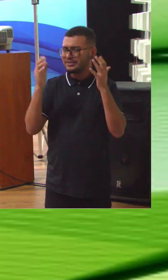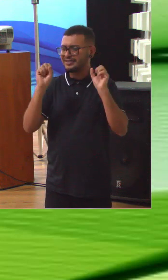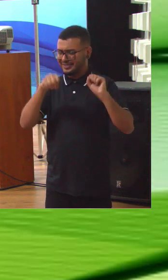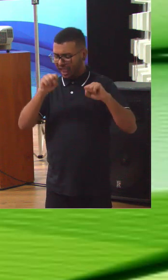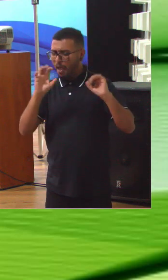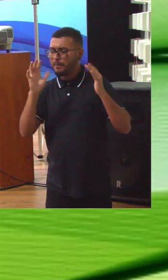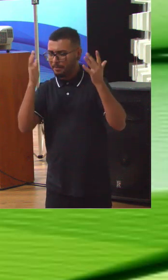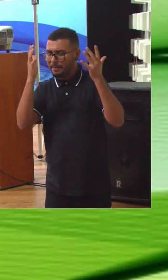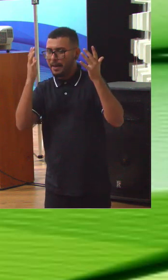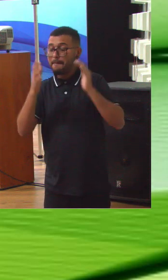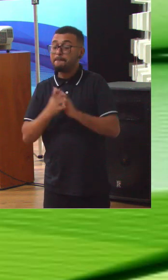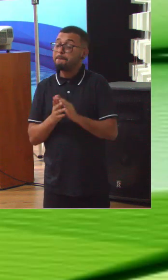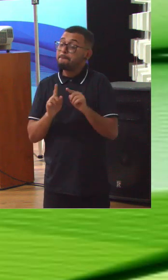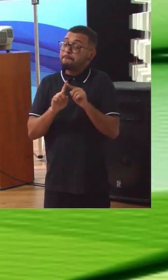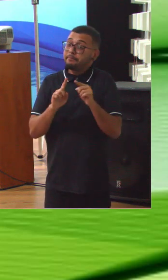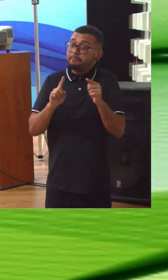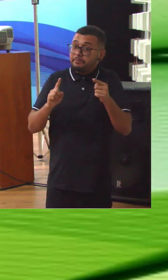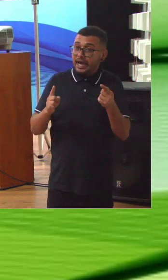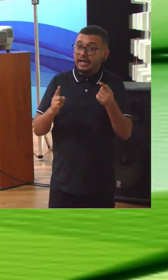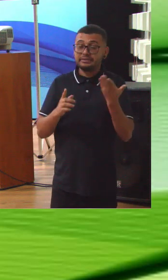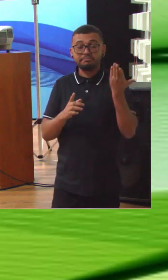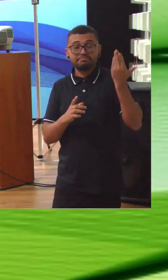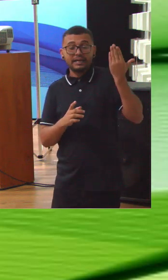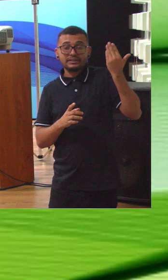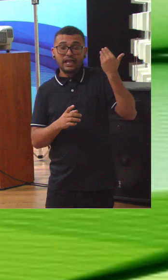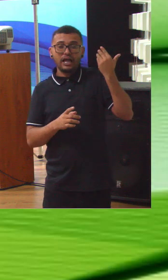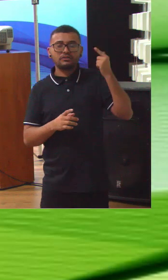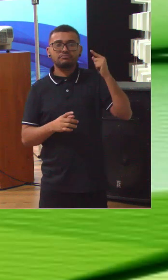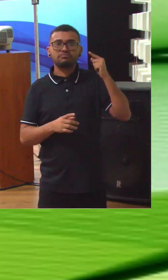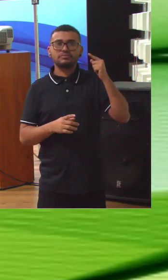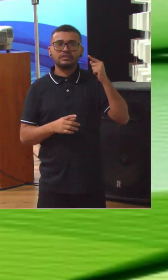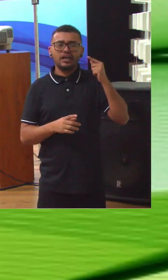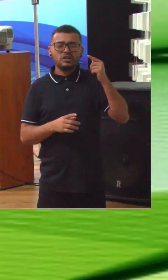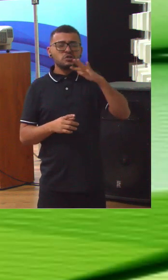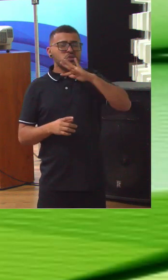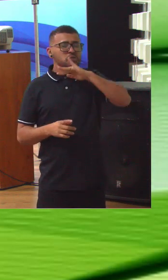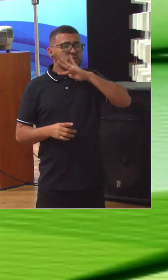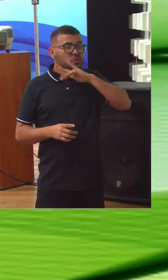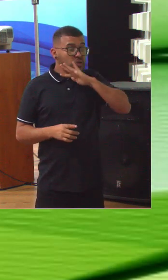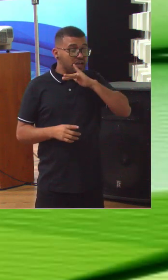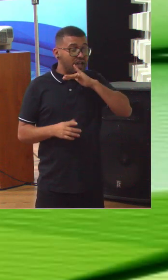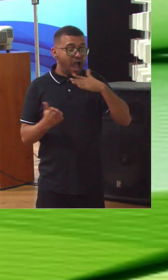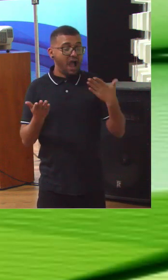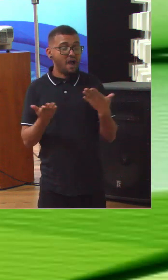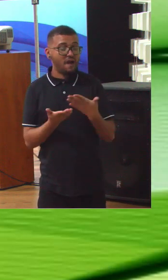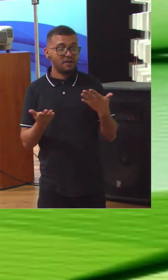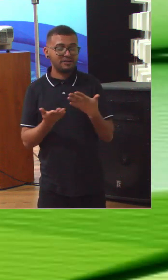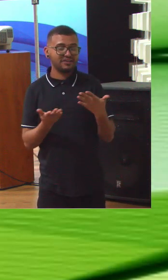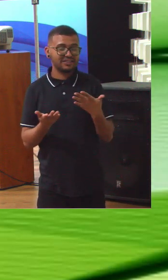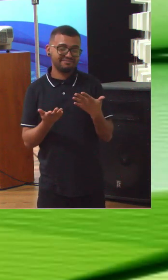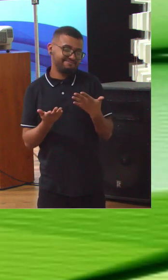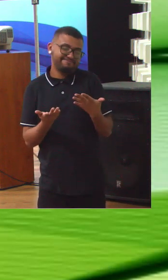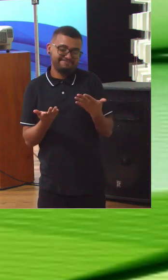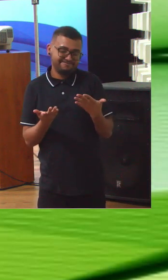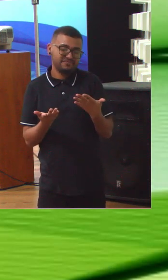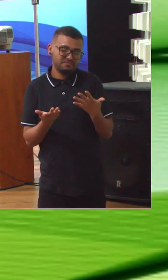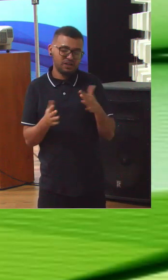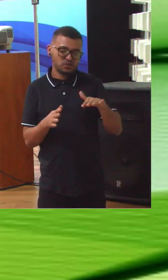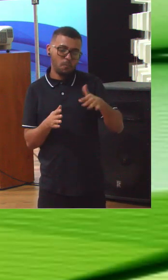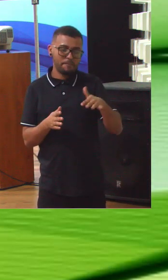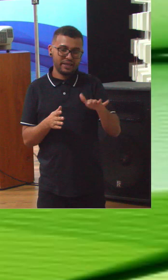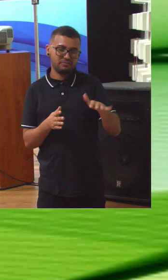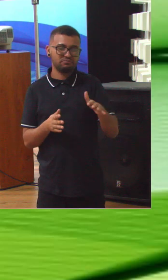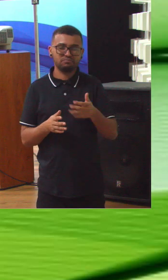para celebrar. O problema é que nós éramos horríveis e agora nós só somos feios. Então assim,